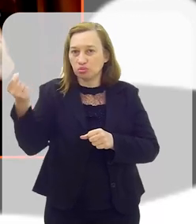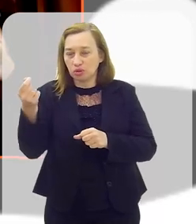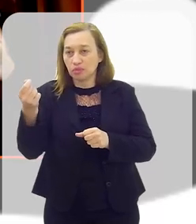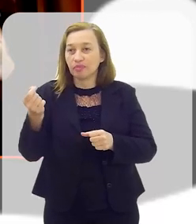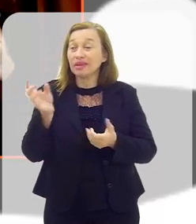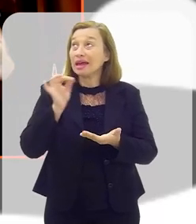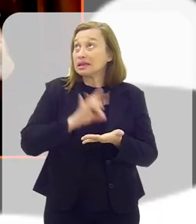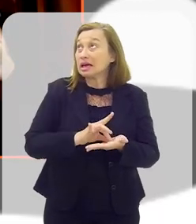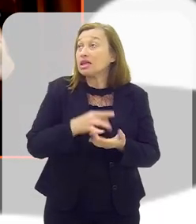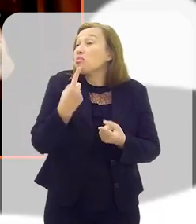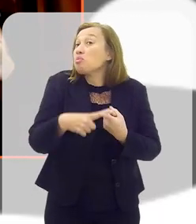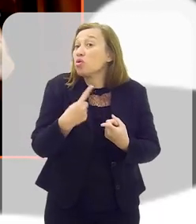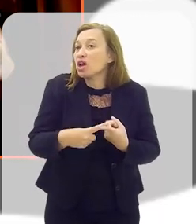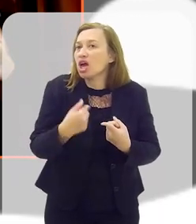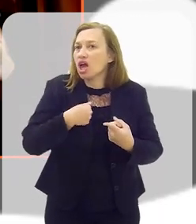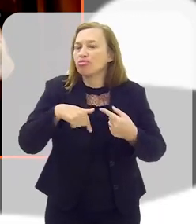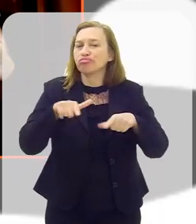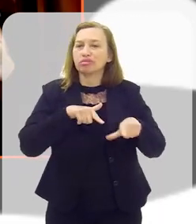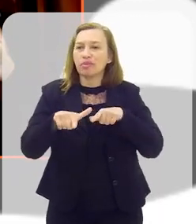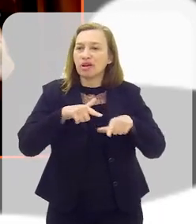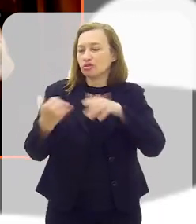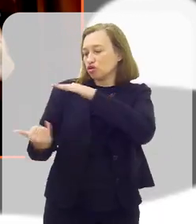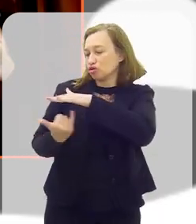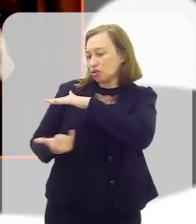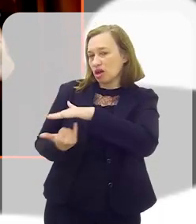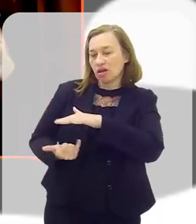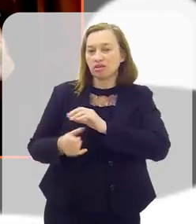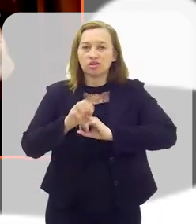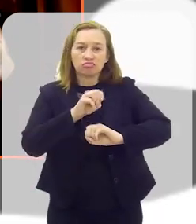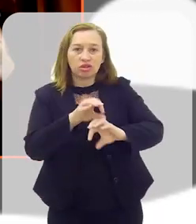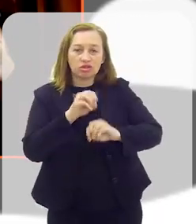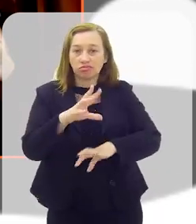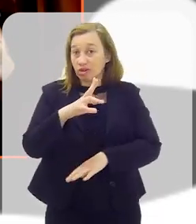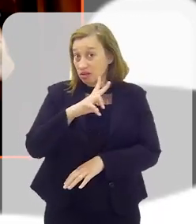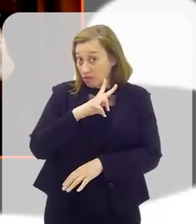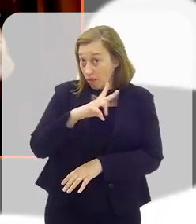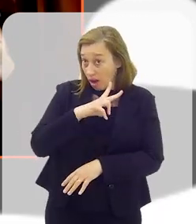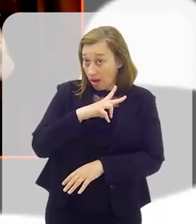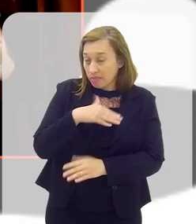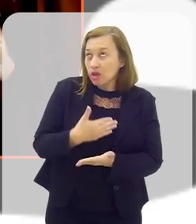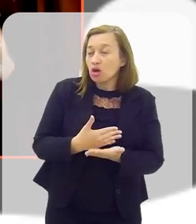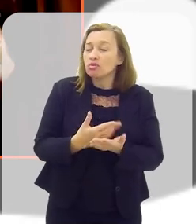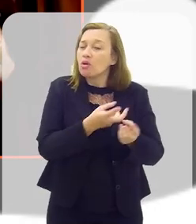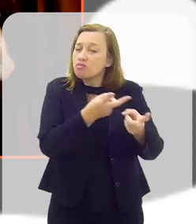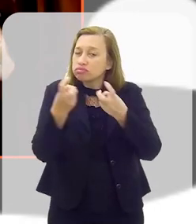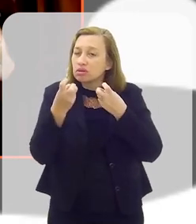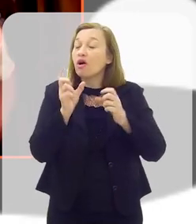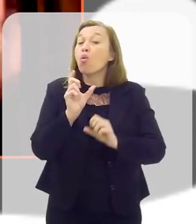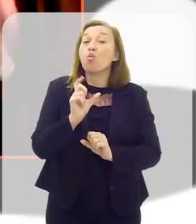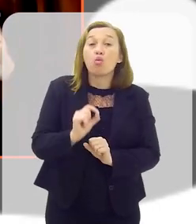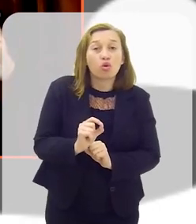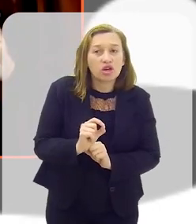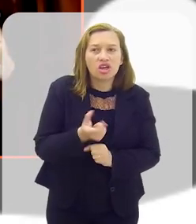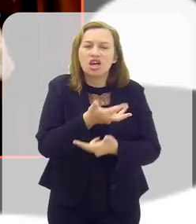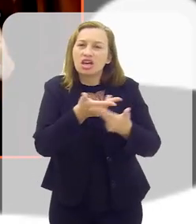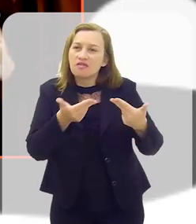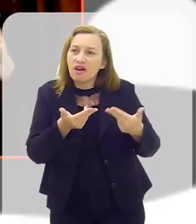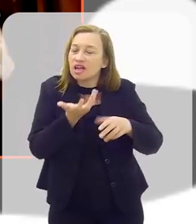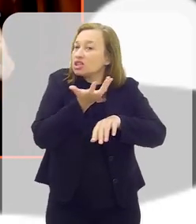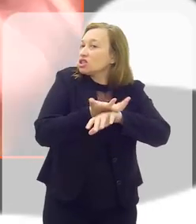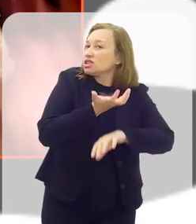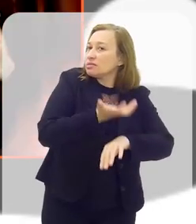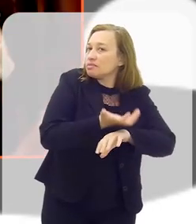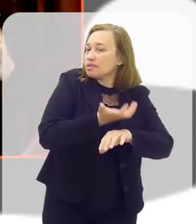Na realidade, por que eu fiz isso? Eu trabalhava numa instituição de ensino particular e eu comecei a identificar que várias